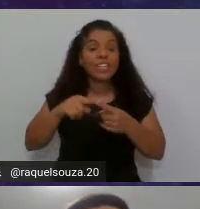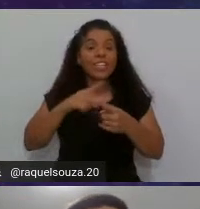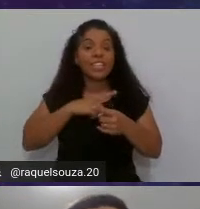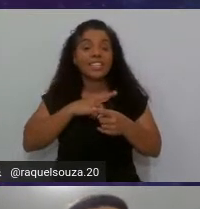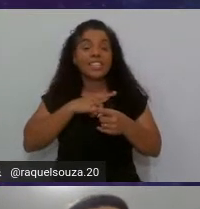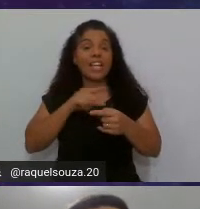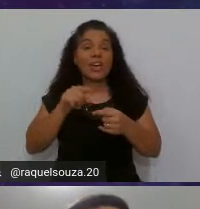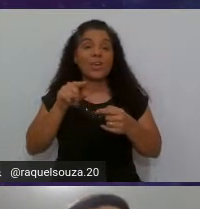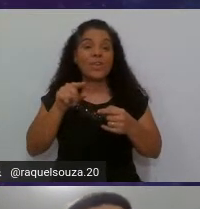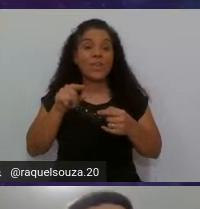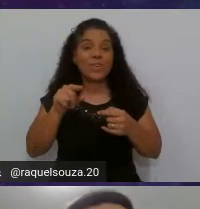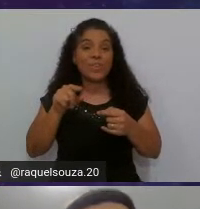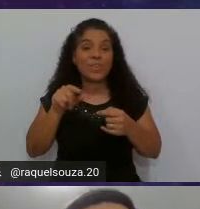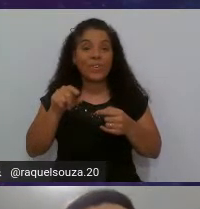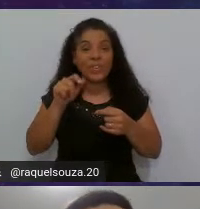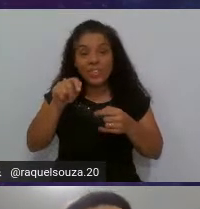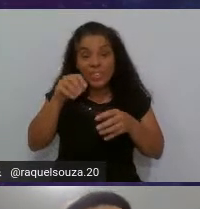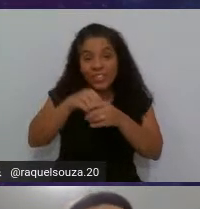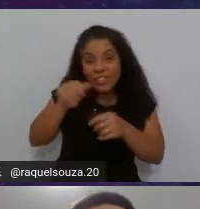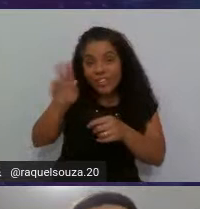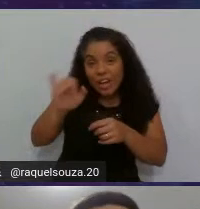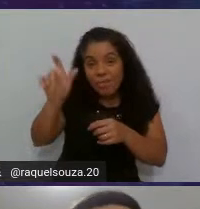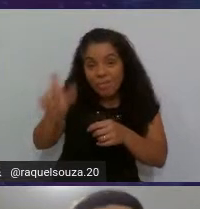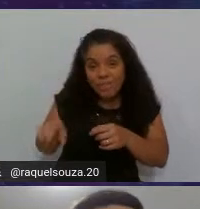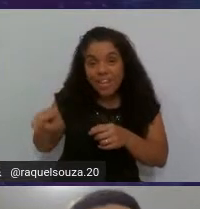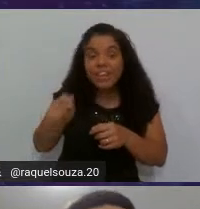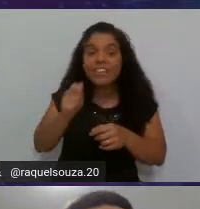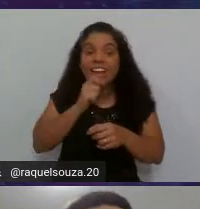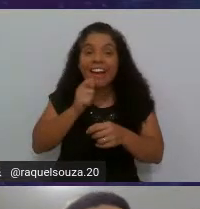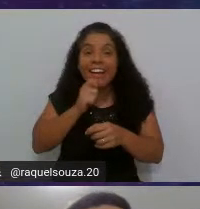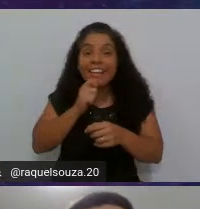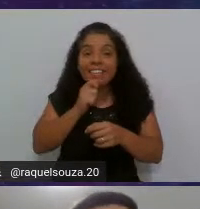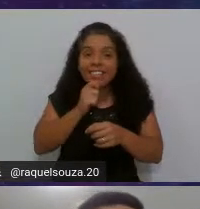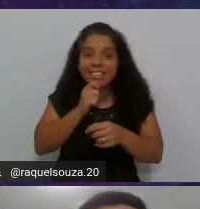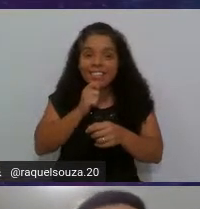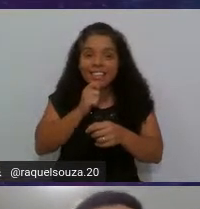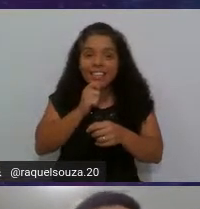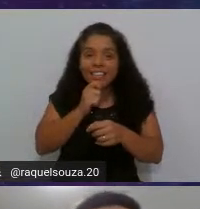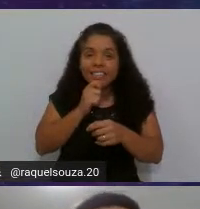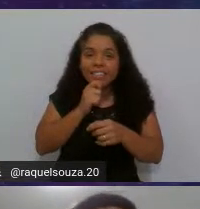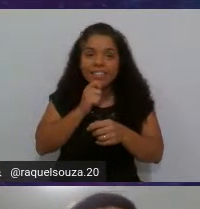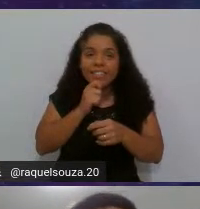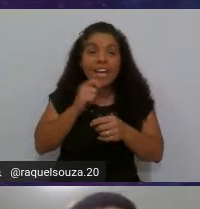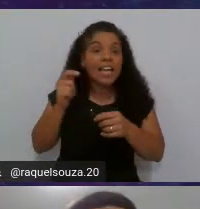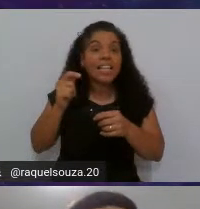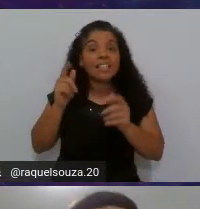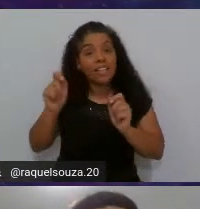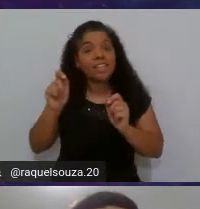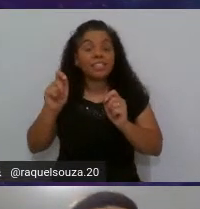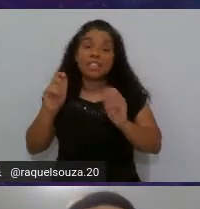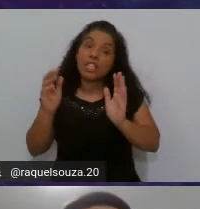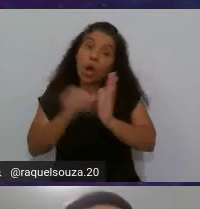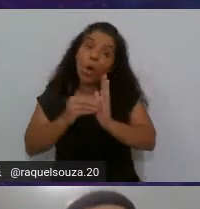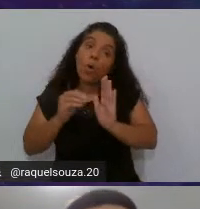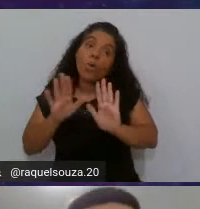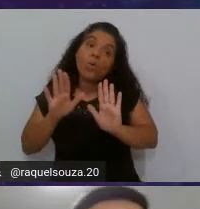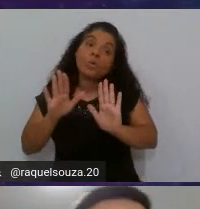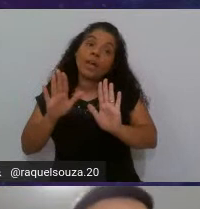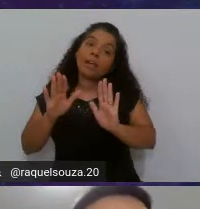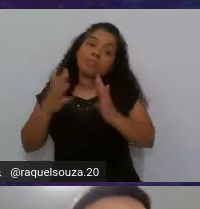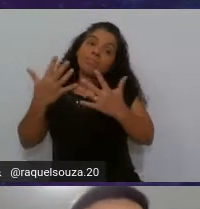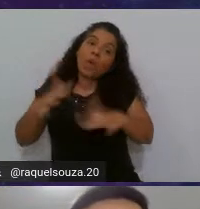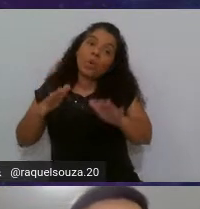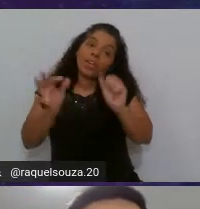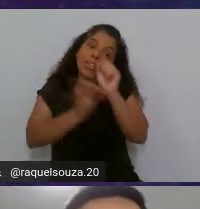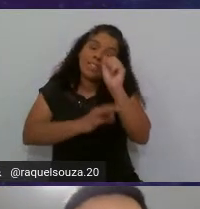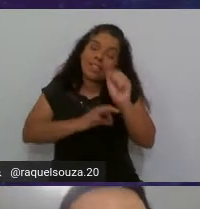estão no Gabriel, que ainda não instalou e decidiu aprender a programar, ou se vocês já passaram